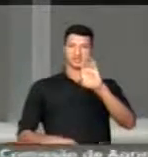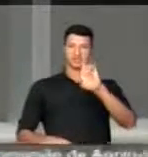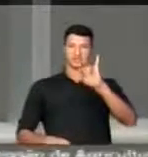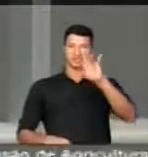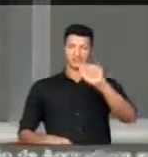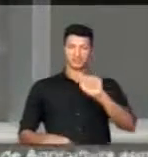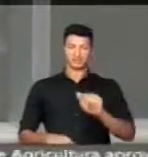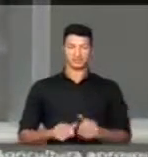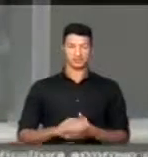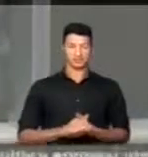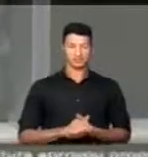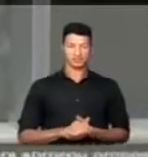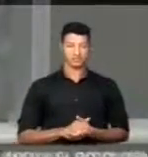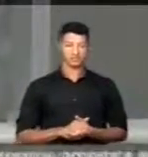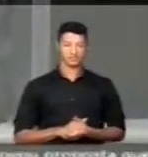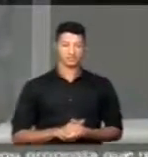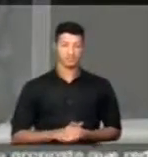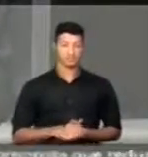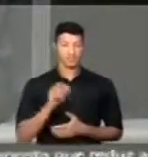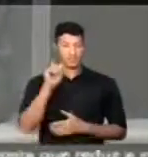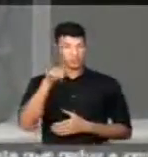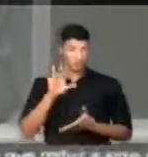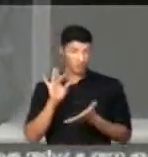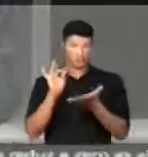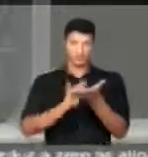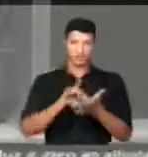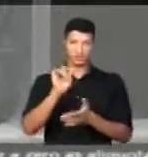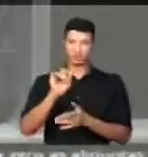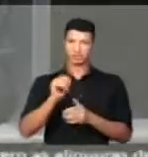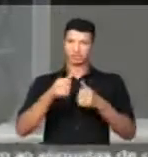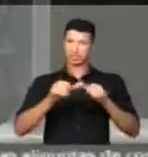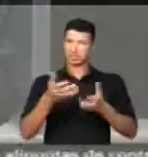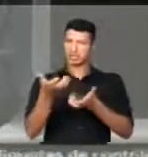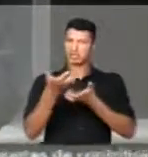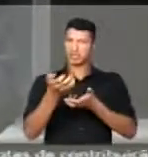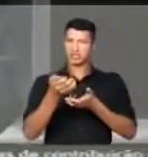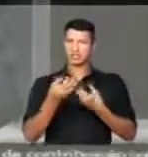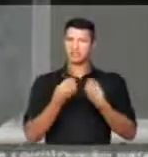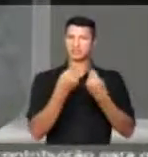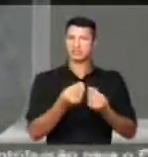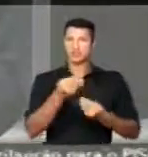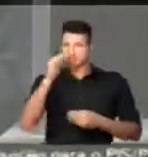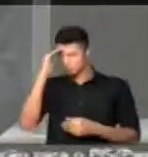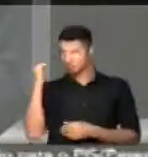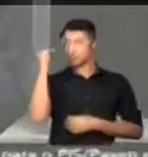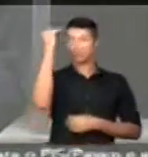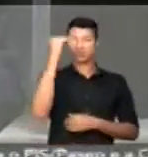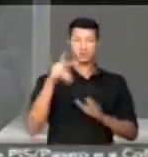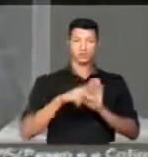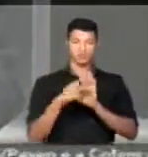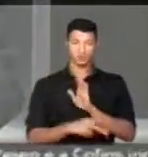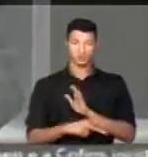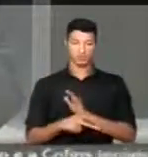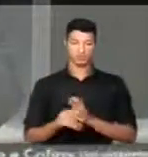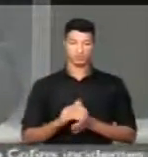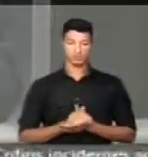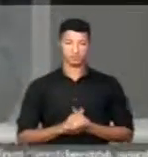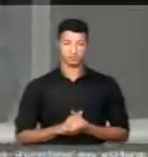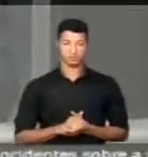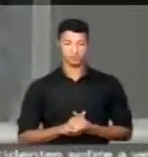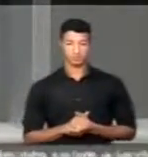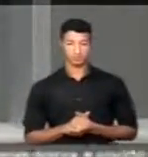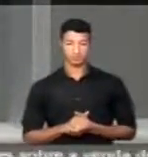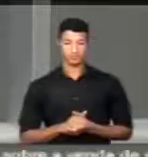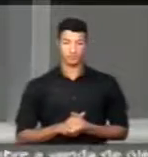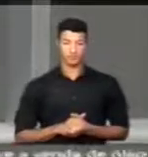da União. Que é evidente, que está querendo se dar uma autonomia para